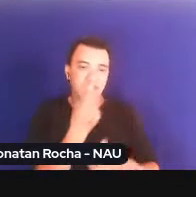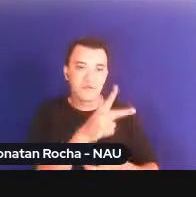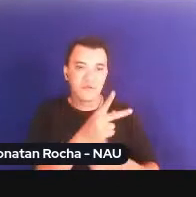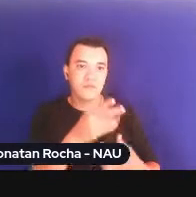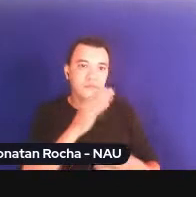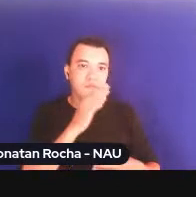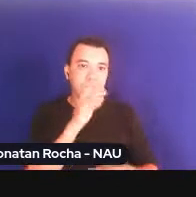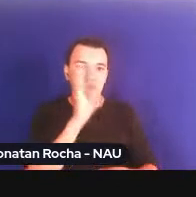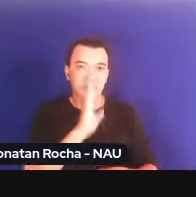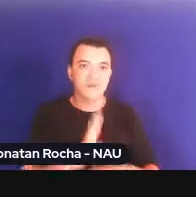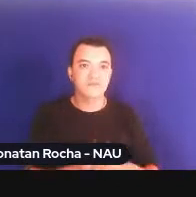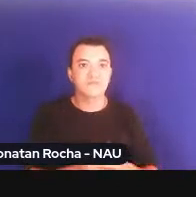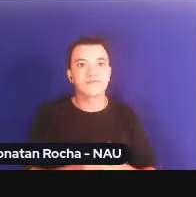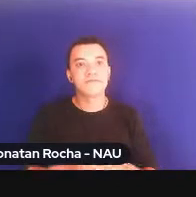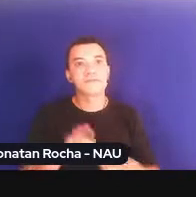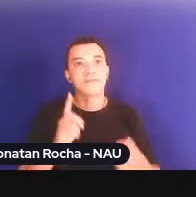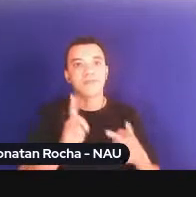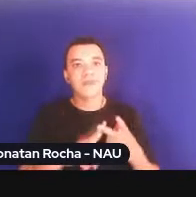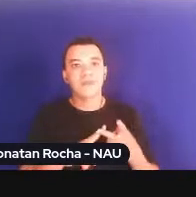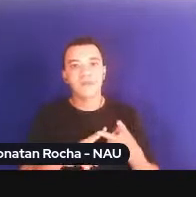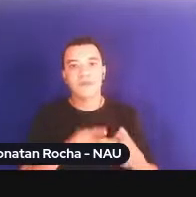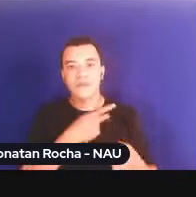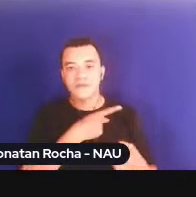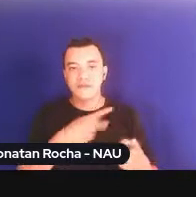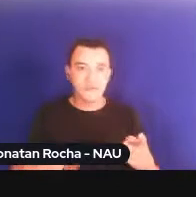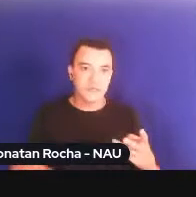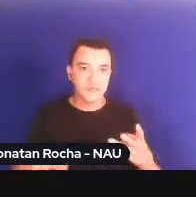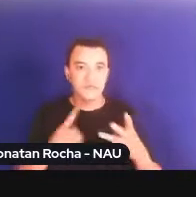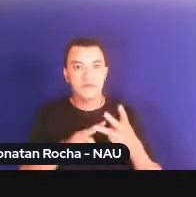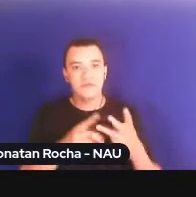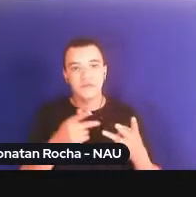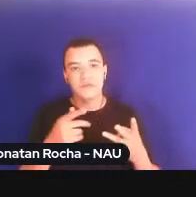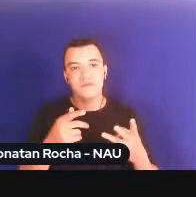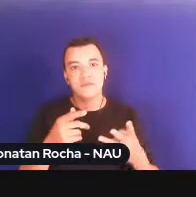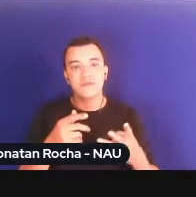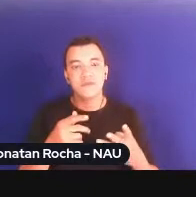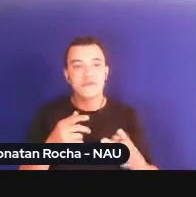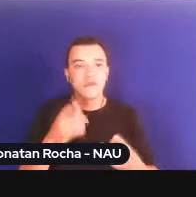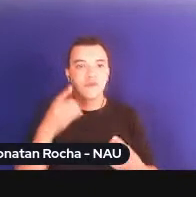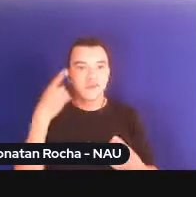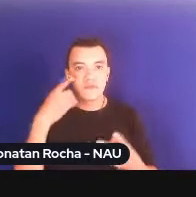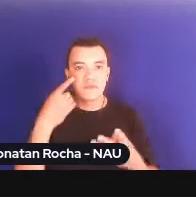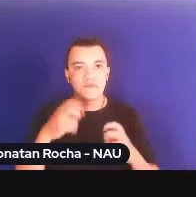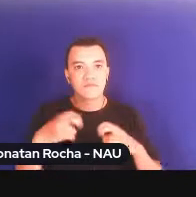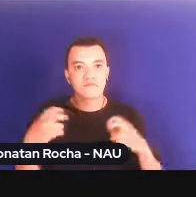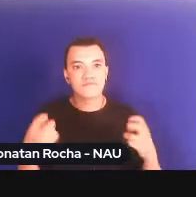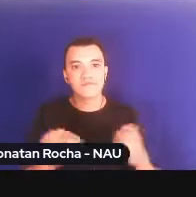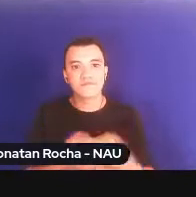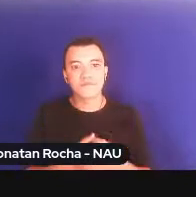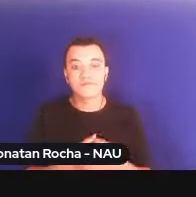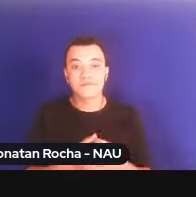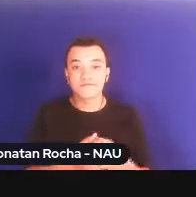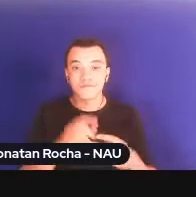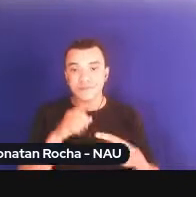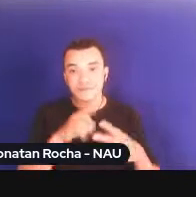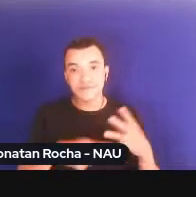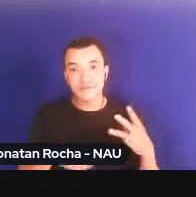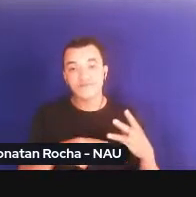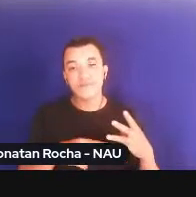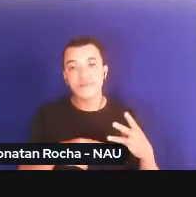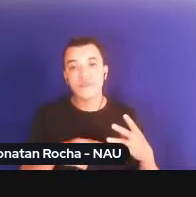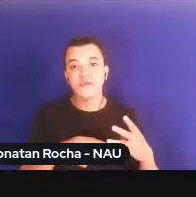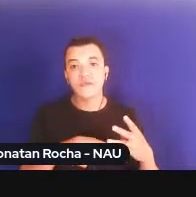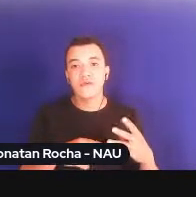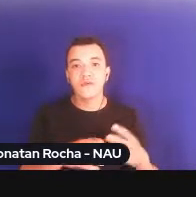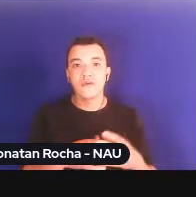atípica, o poder executivo. Também se coloca na pauta que diversos outros instrumentos tiveram a DUDH como